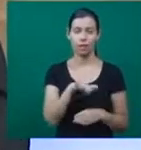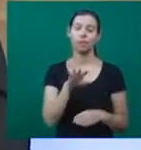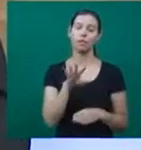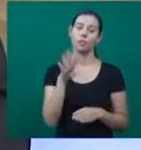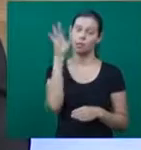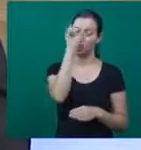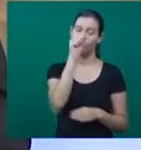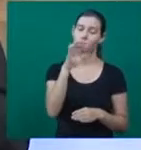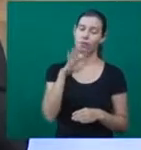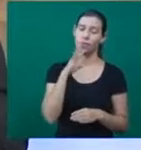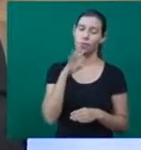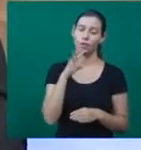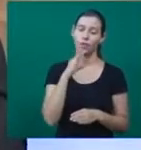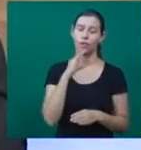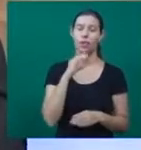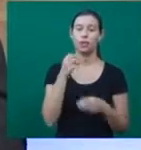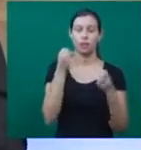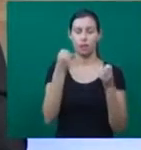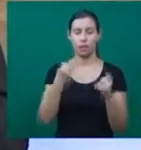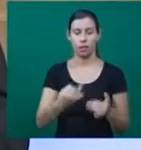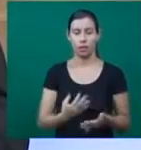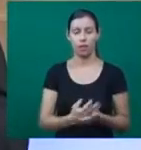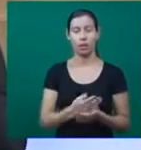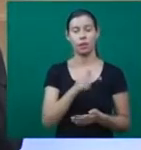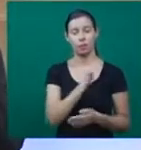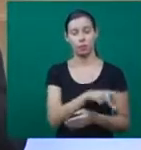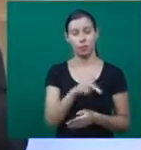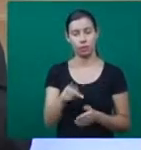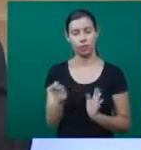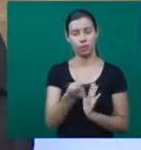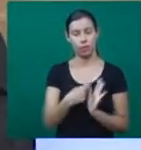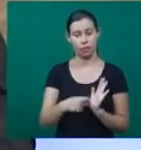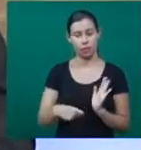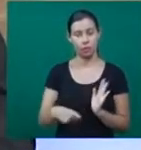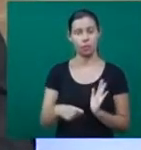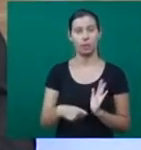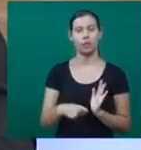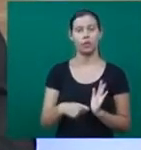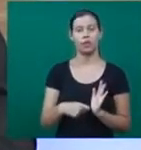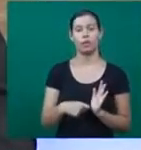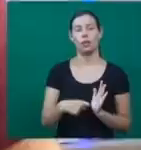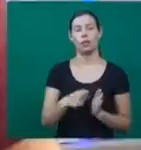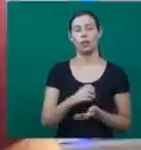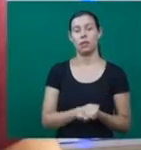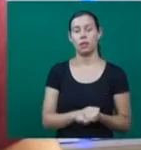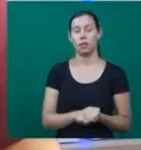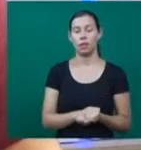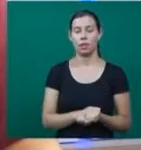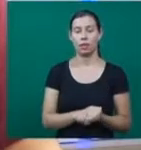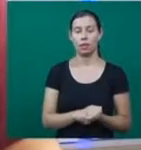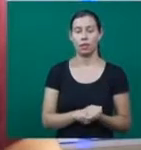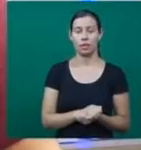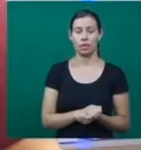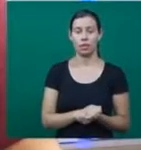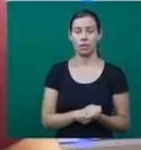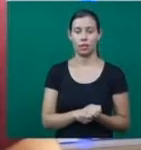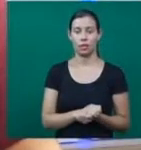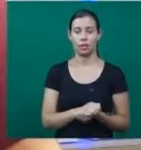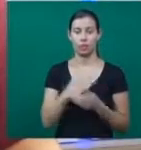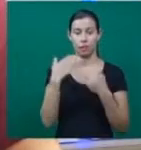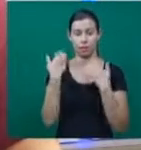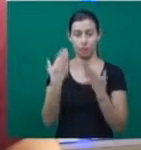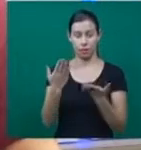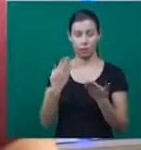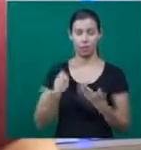crianças. Quem vai contar mais para a gente sobre o livro é a escritora e professora da Ezeba, professora Beloni Cacique Braga.